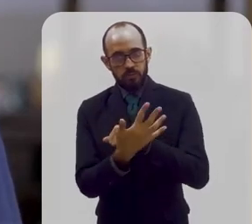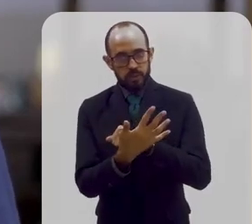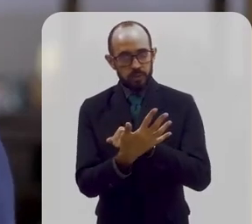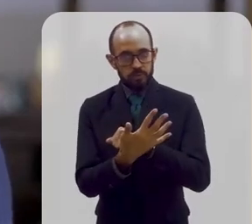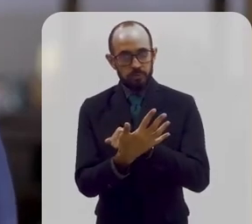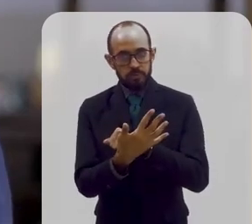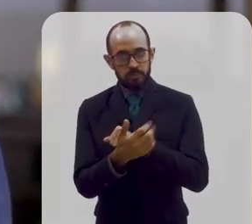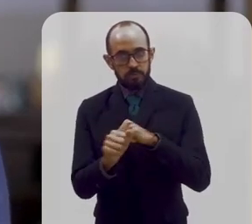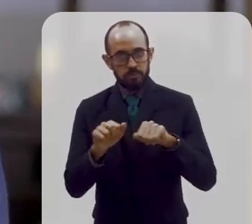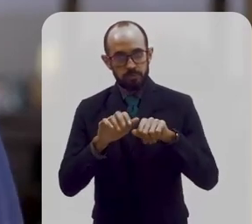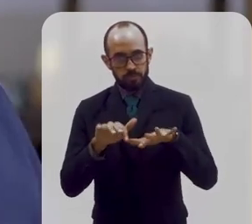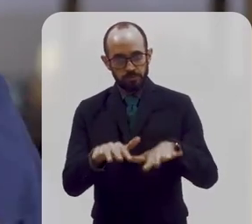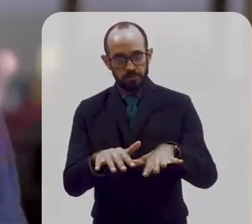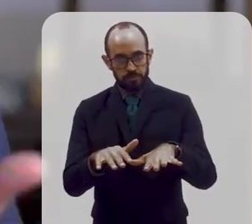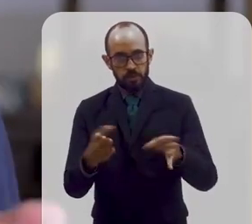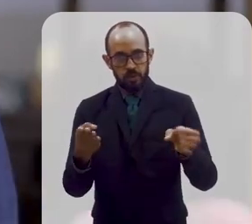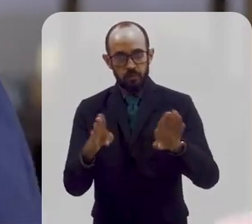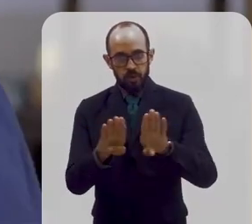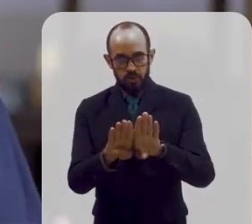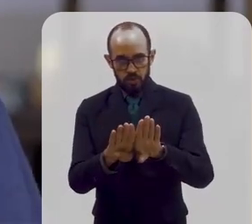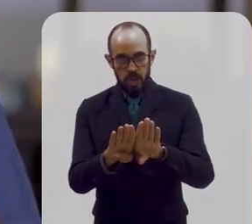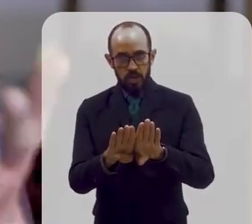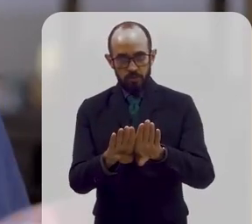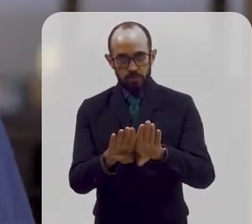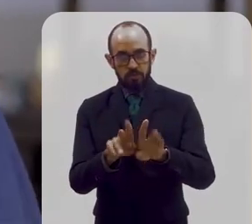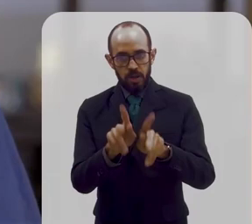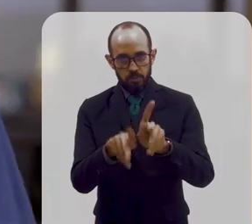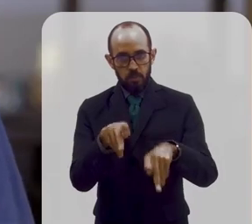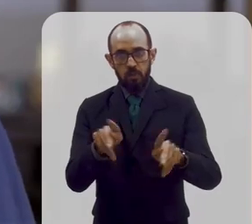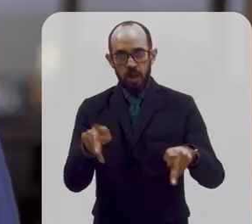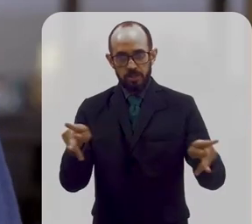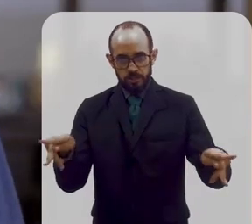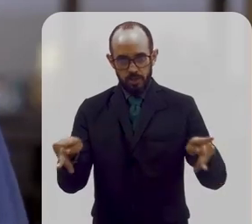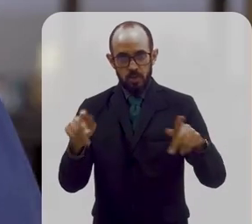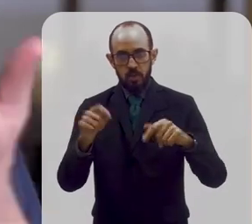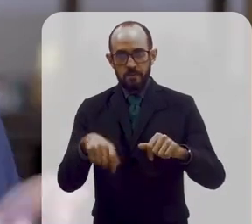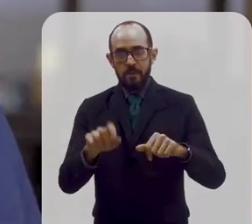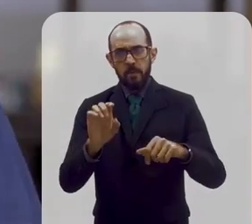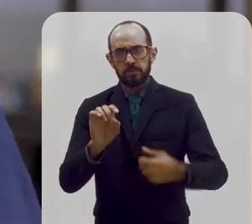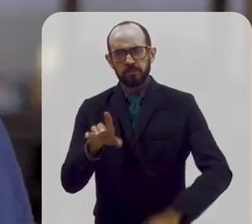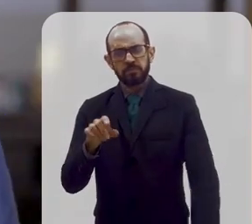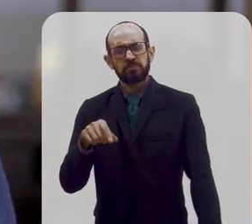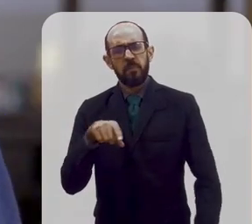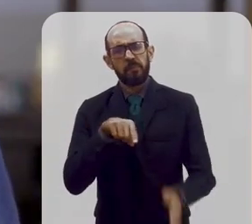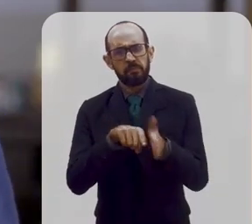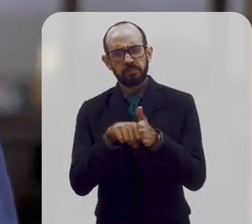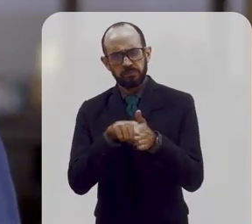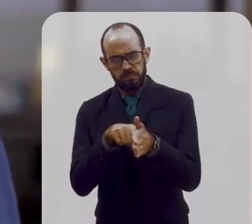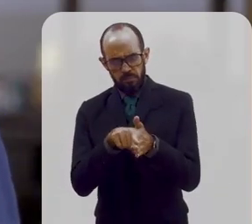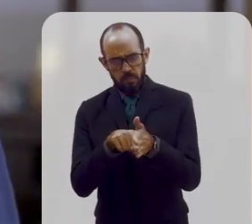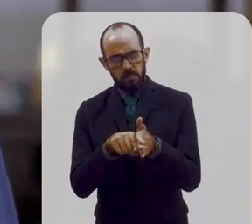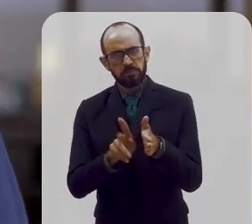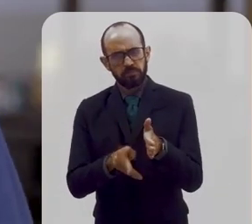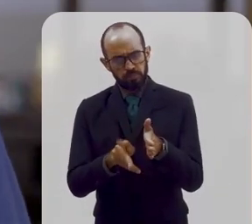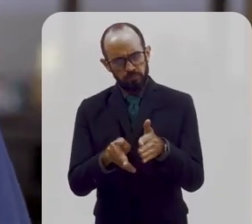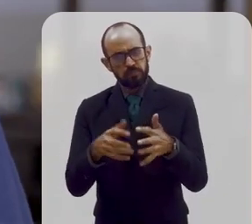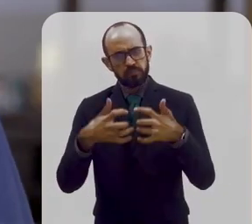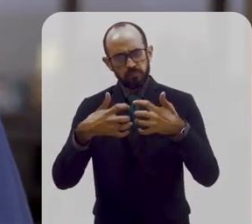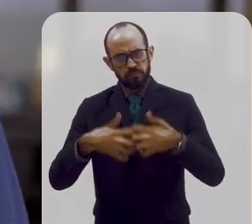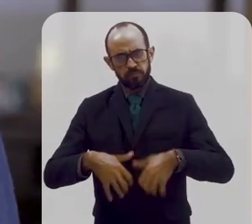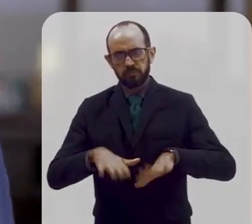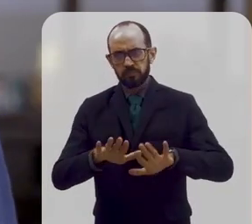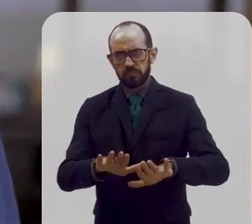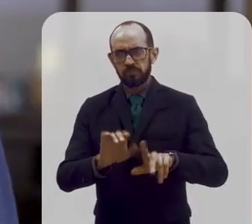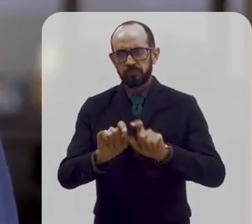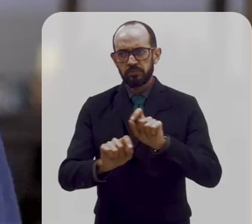eles estão fechados ao público, porque efetivamente para as pesquisas e para a produção científica ele continua aberto,